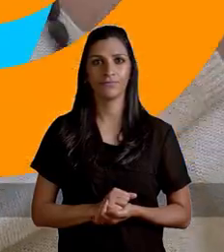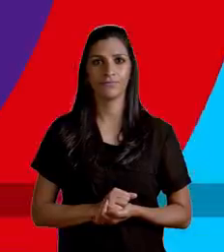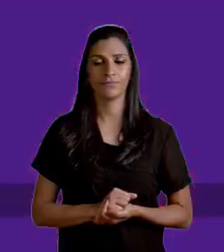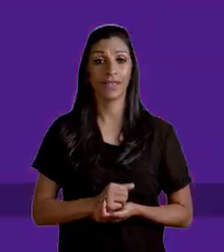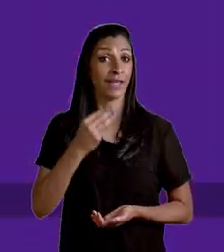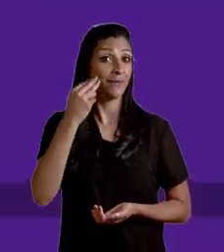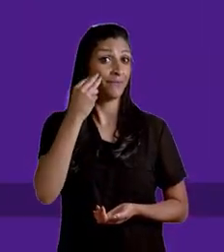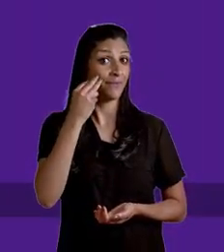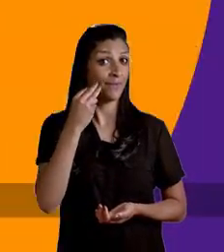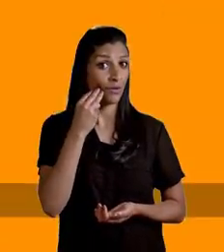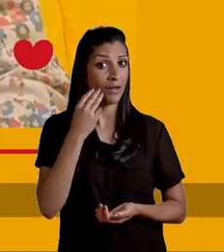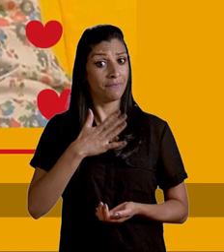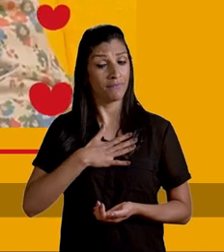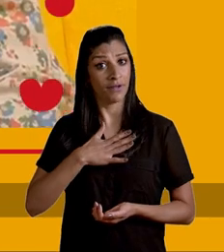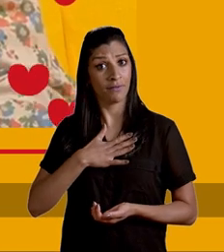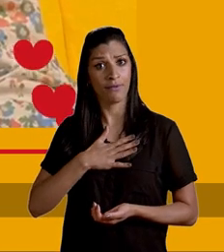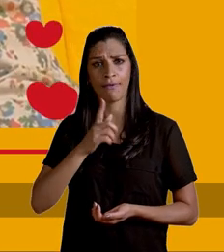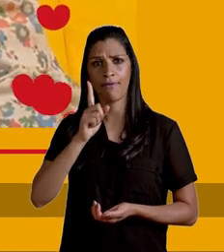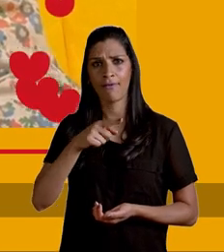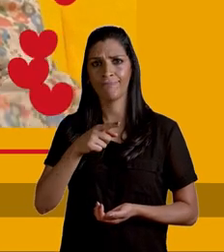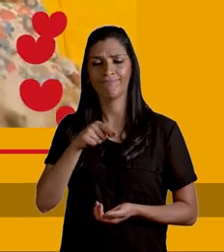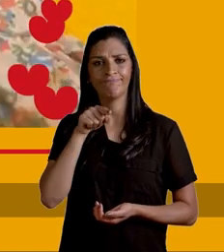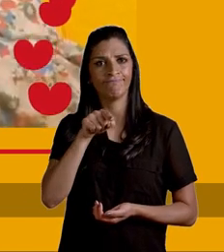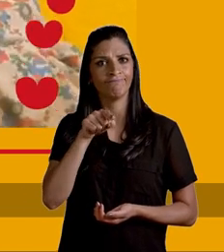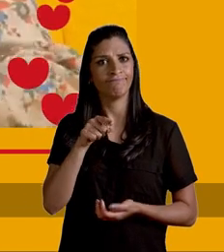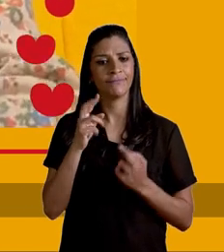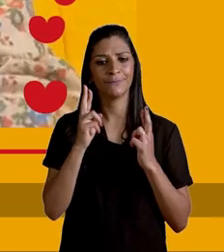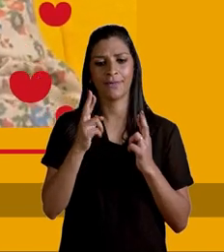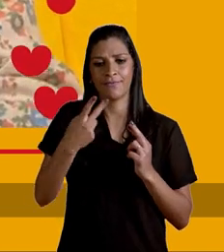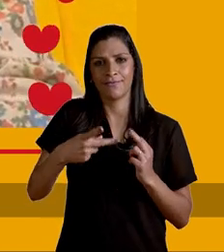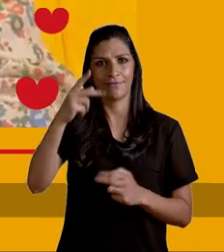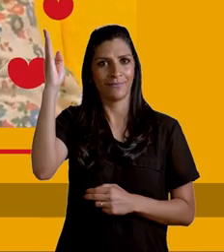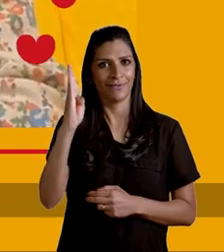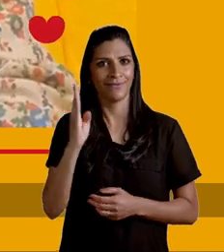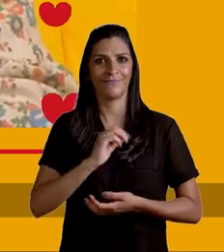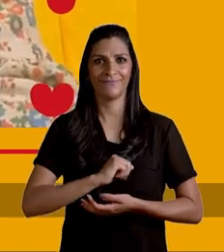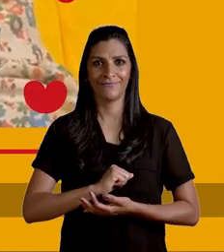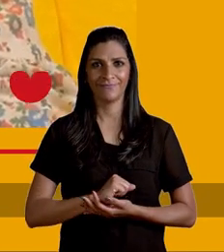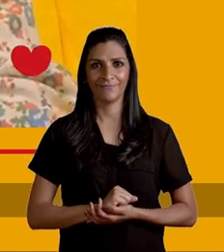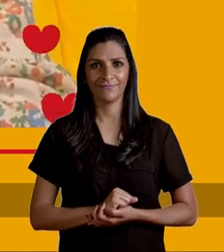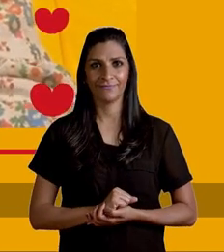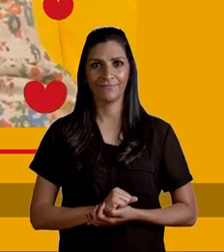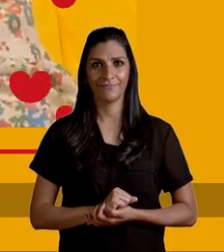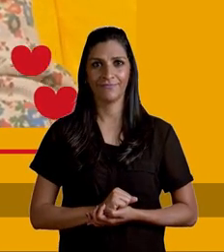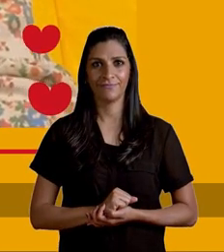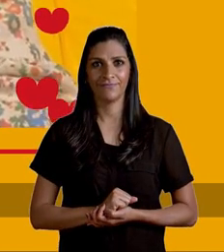Manu! Manuela Dávila, para mim, é uma das grandes esperanças deste país.